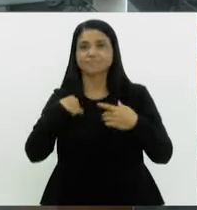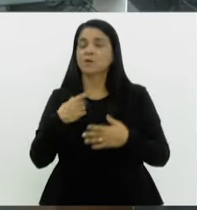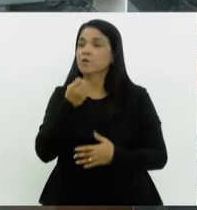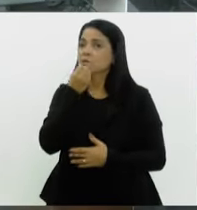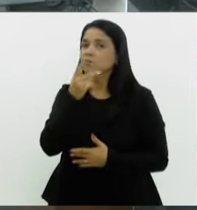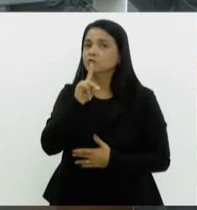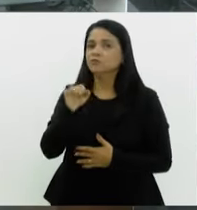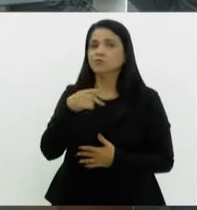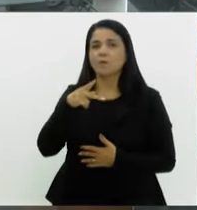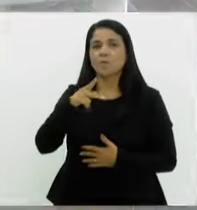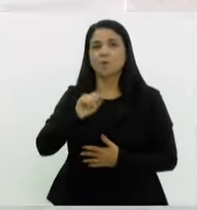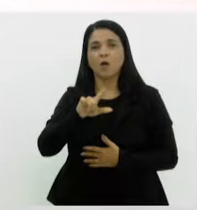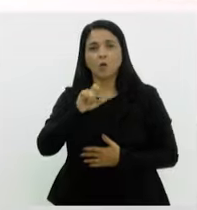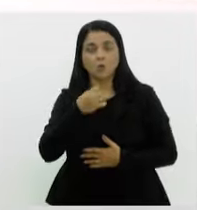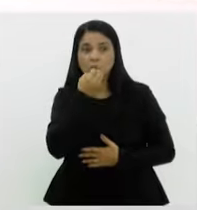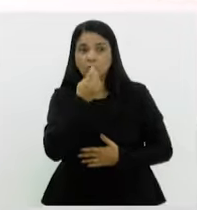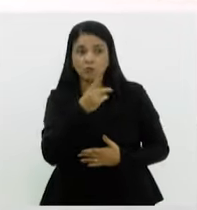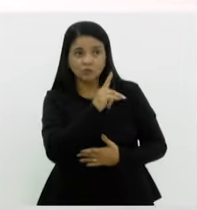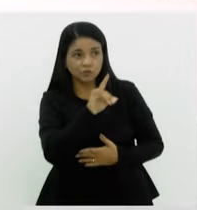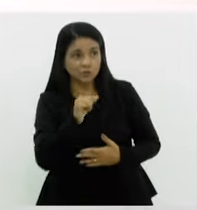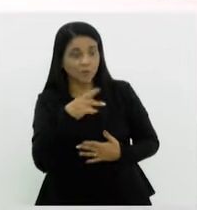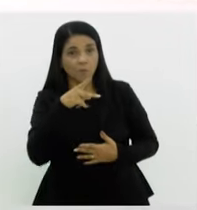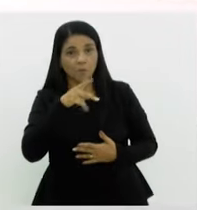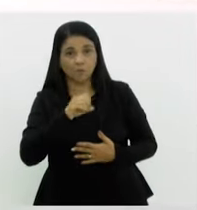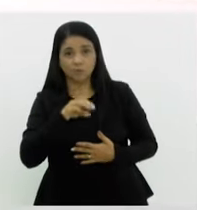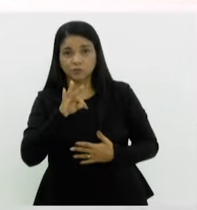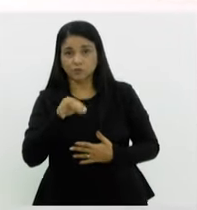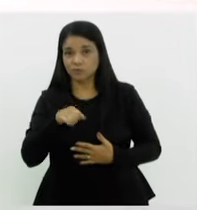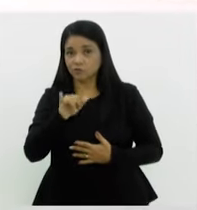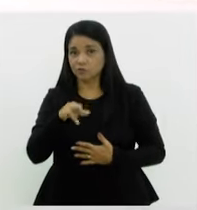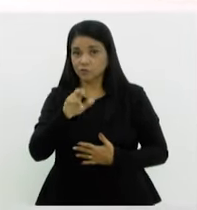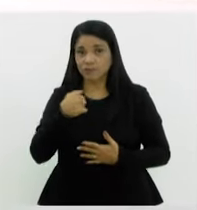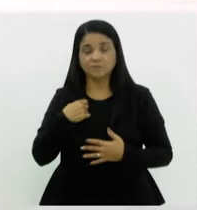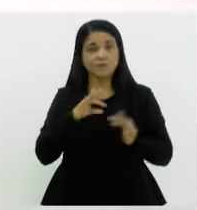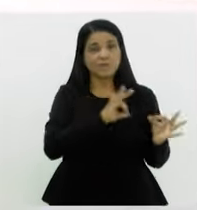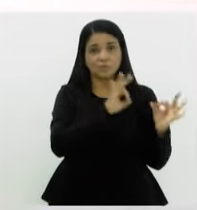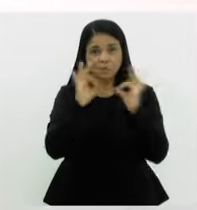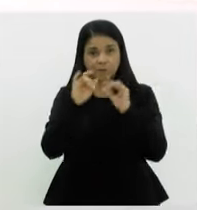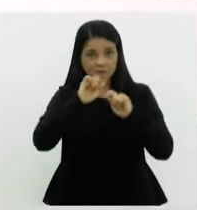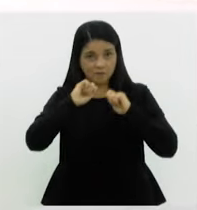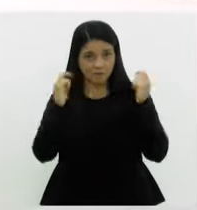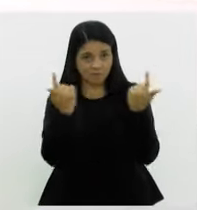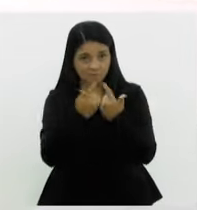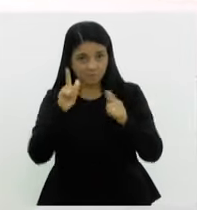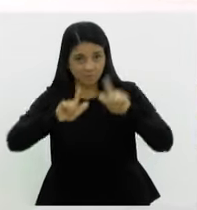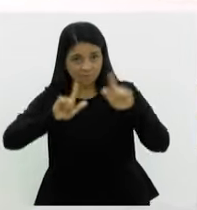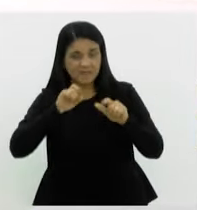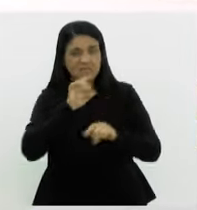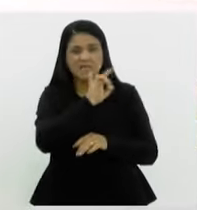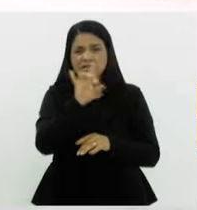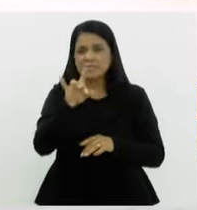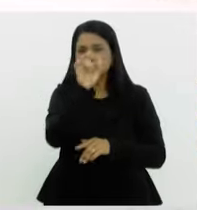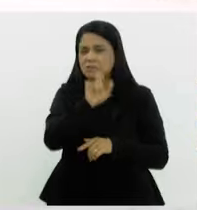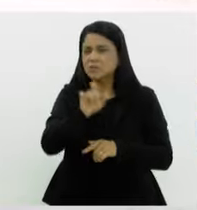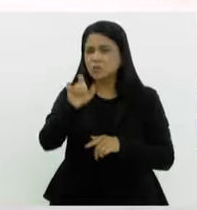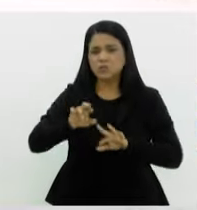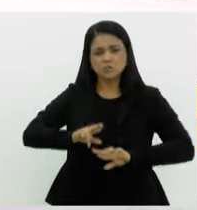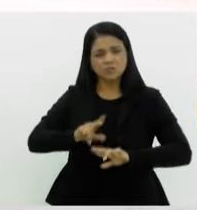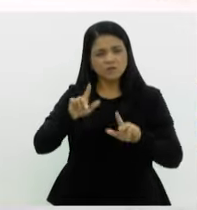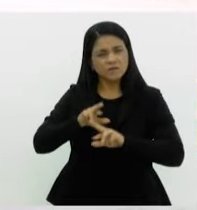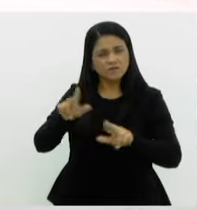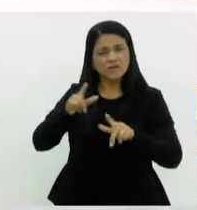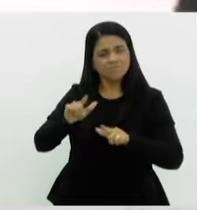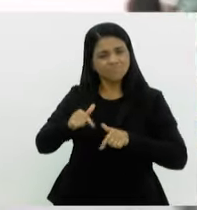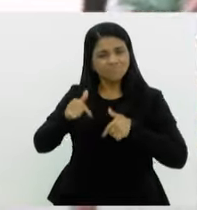Bom dia, Potira. Bom dia a todos que acompanham a TV Alerje. É um processo que cada pessoa lida de uma maneira diferente, diante de tantos